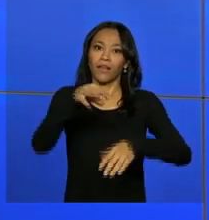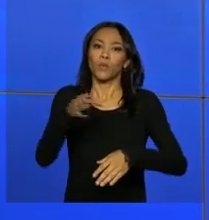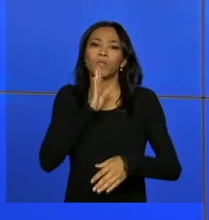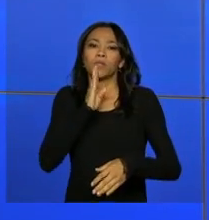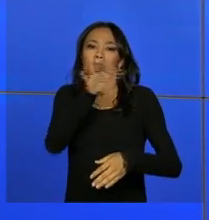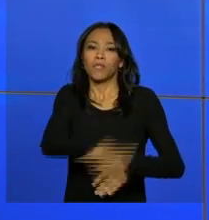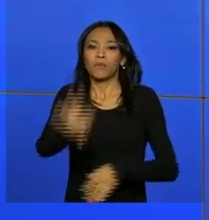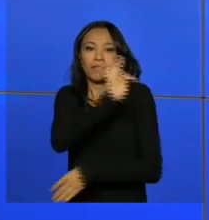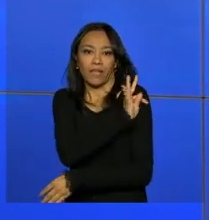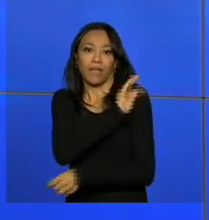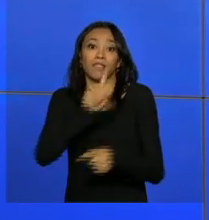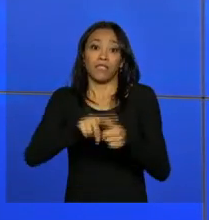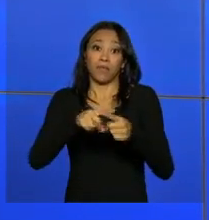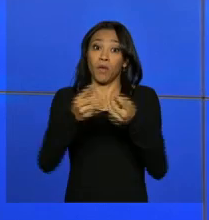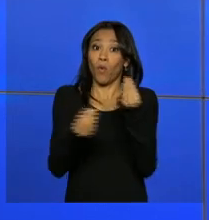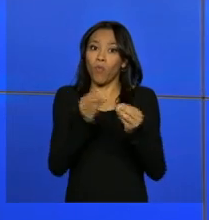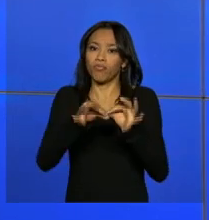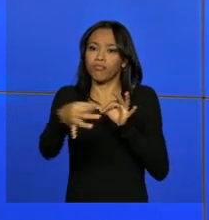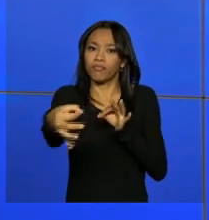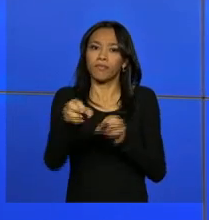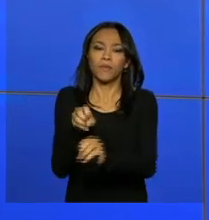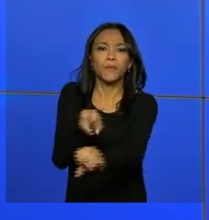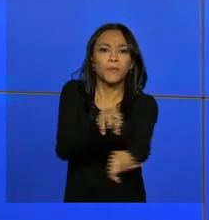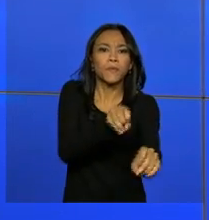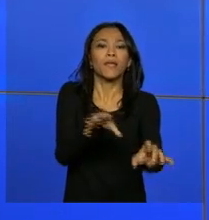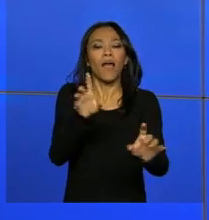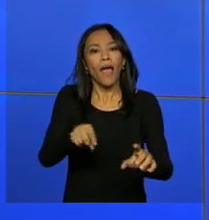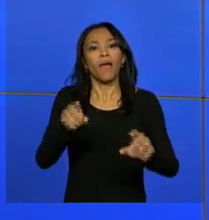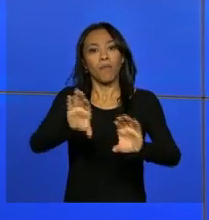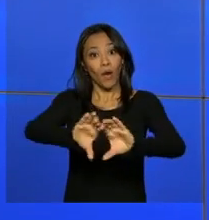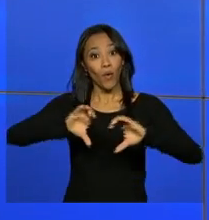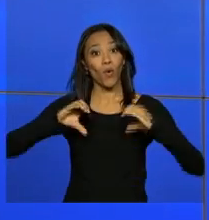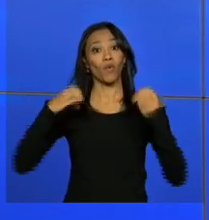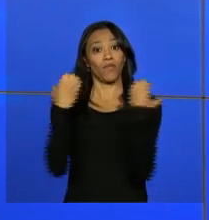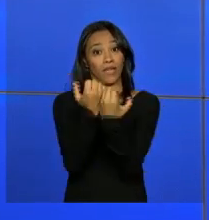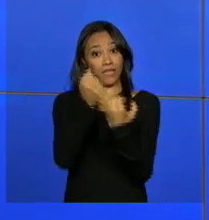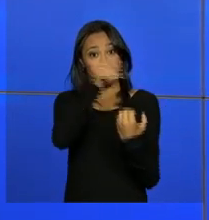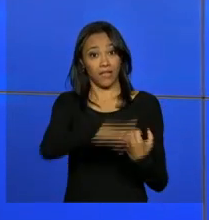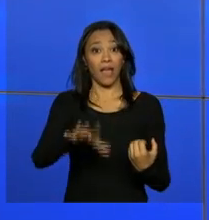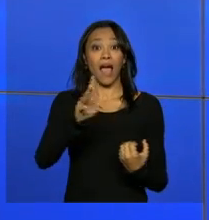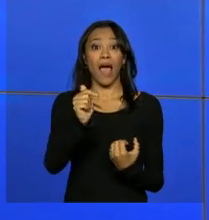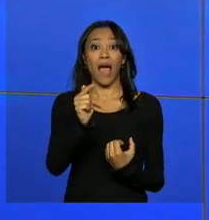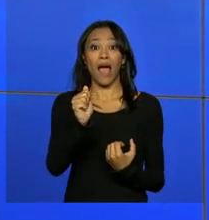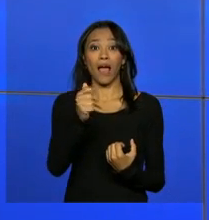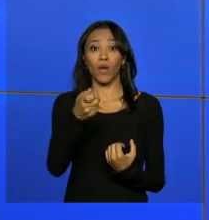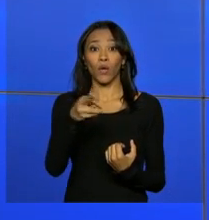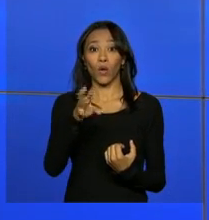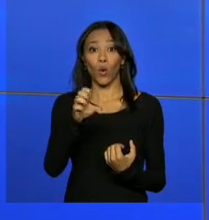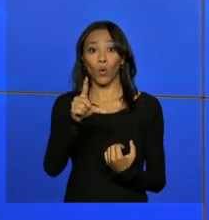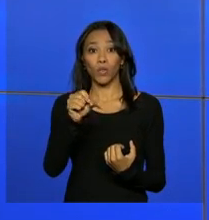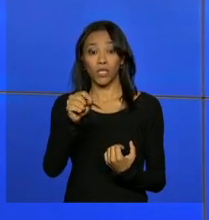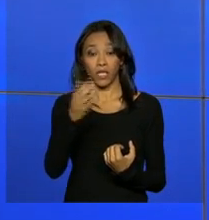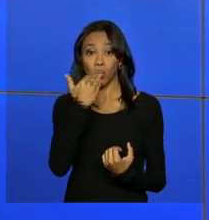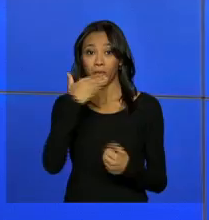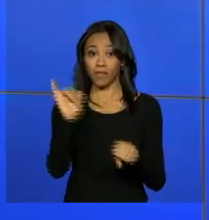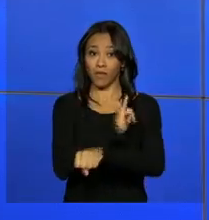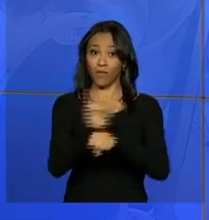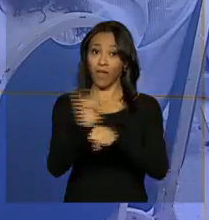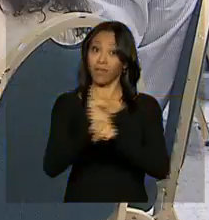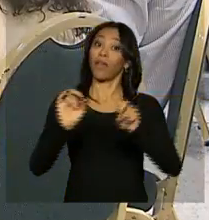A reunião antecede a segunda conferência nacional que traz a agroecologia e alimentos saudáveis como tema.